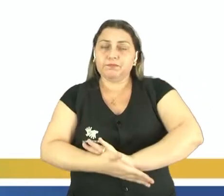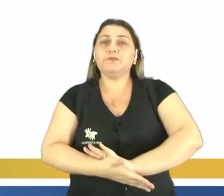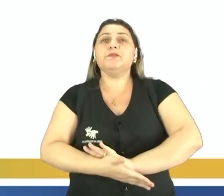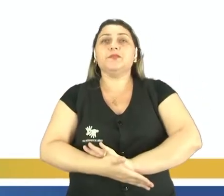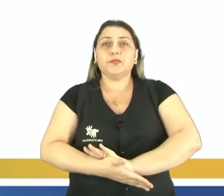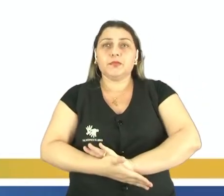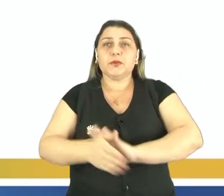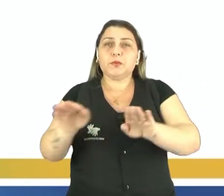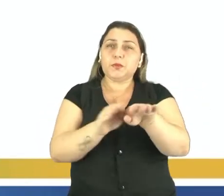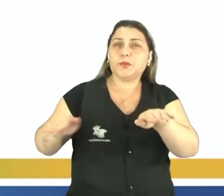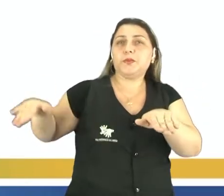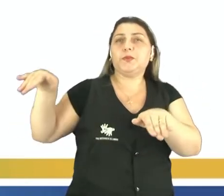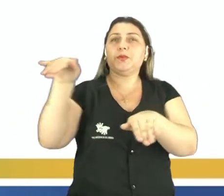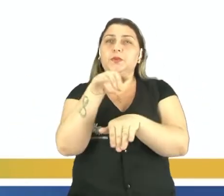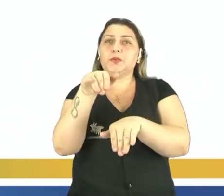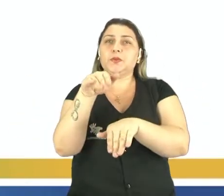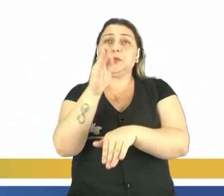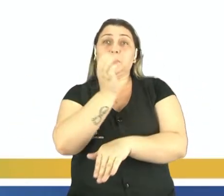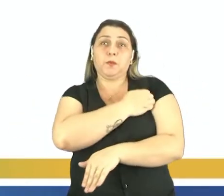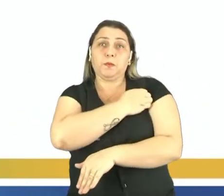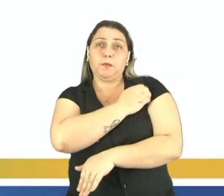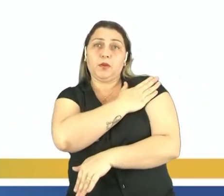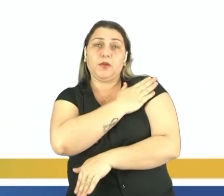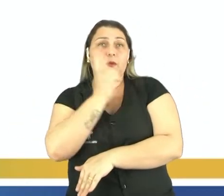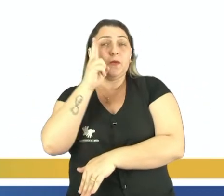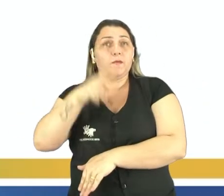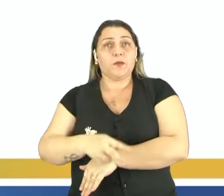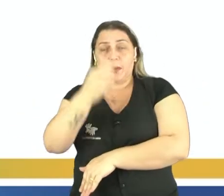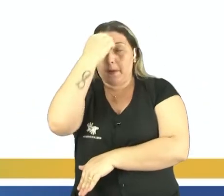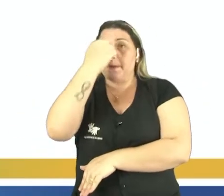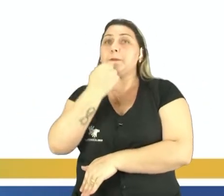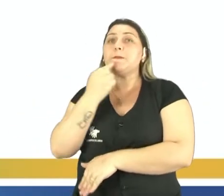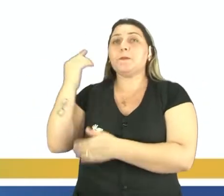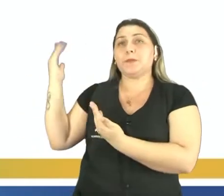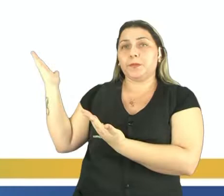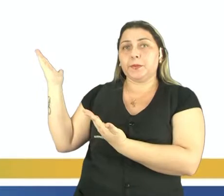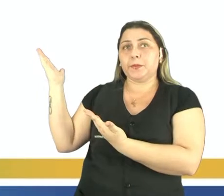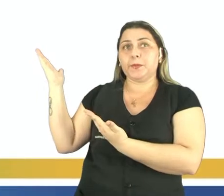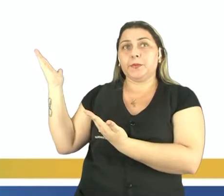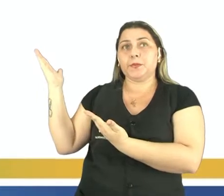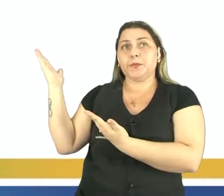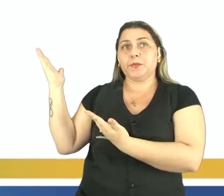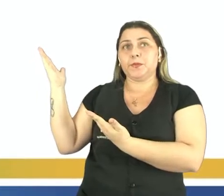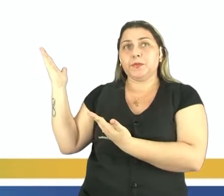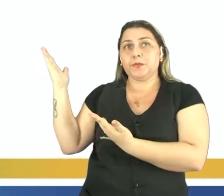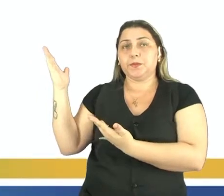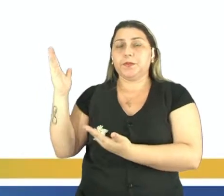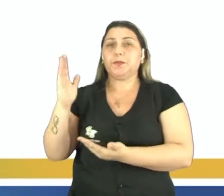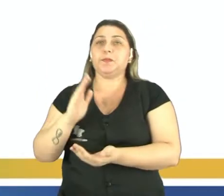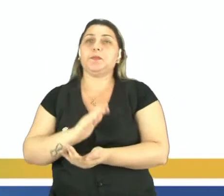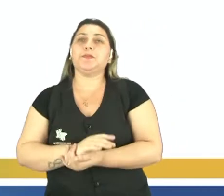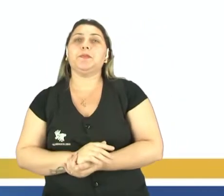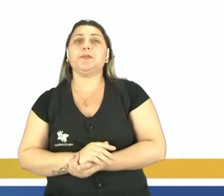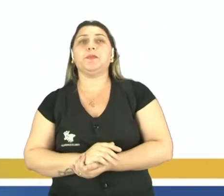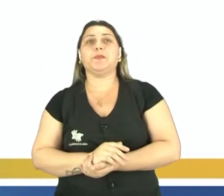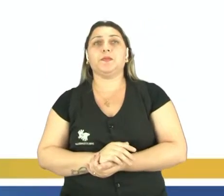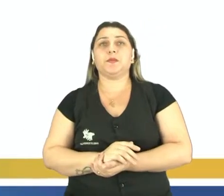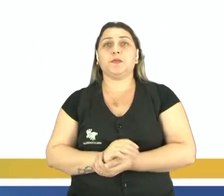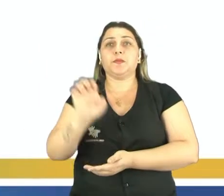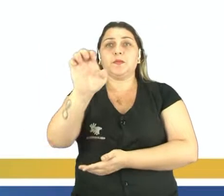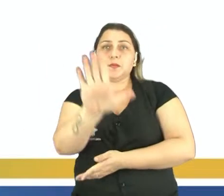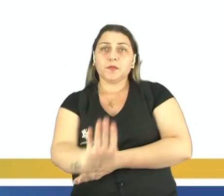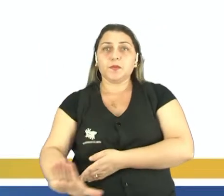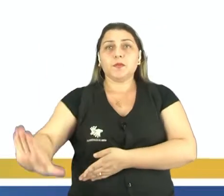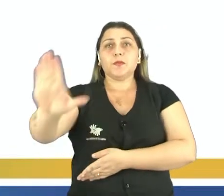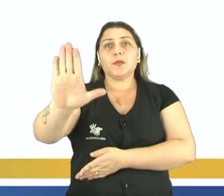que se julgam superiores. Observe as próximas imagens. Então, olha só, aqui nós temos uma imagem, possivelmente, de um europeu,